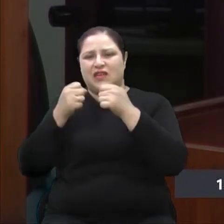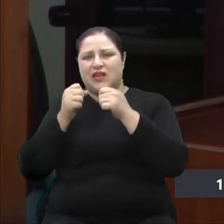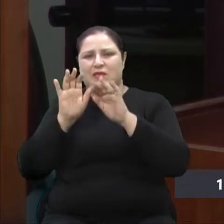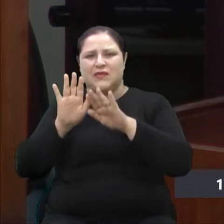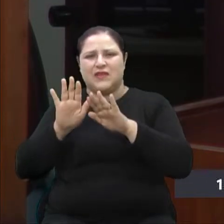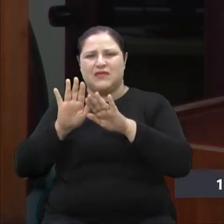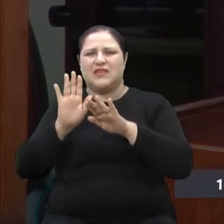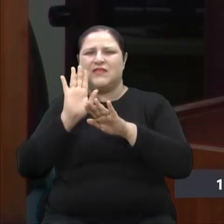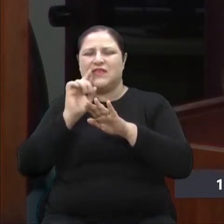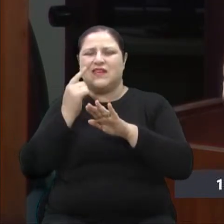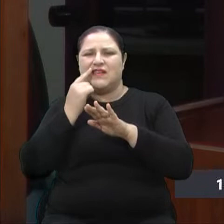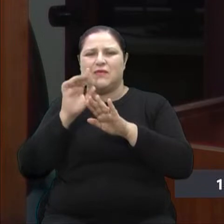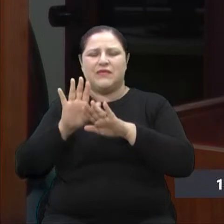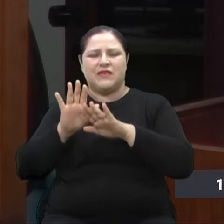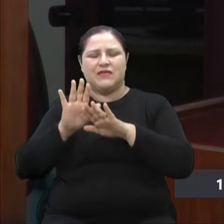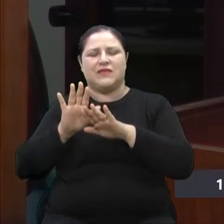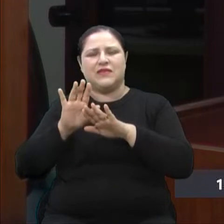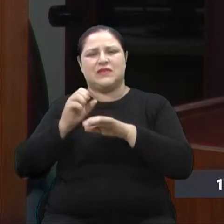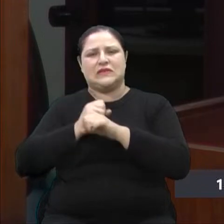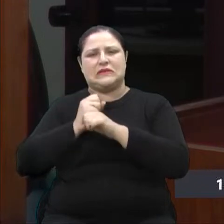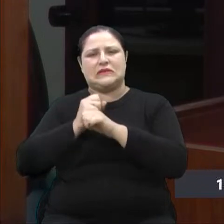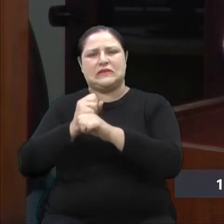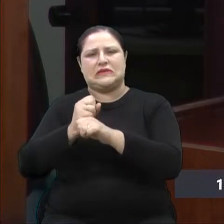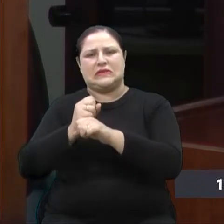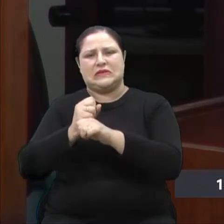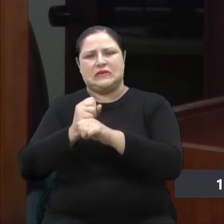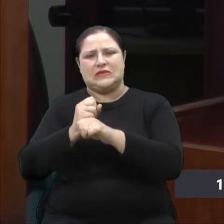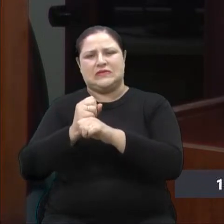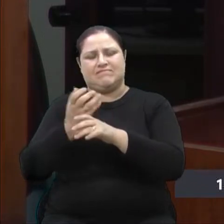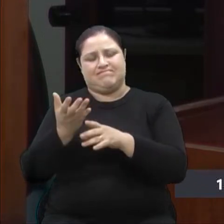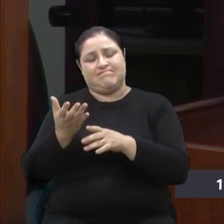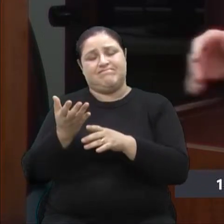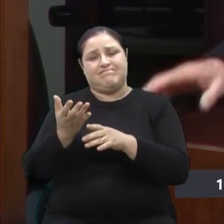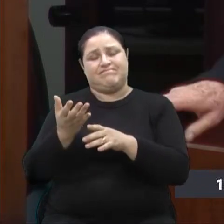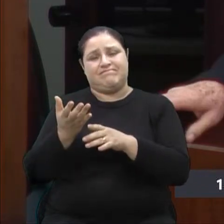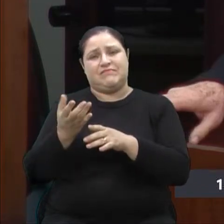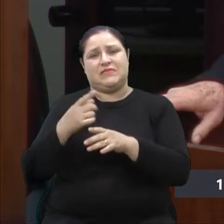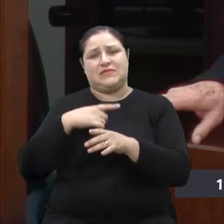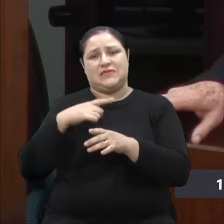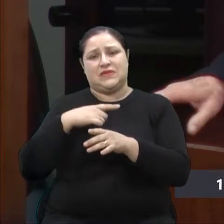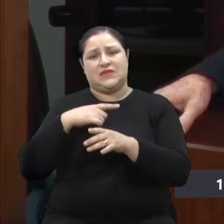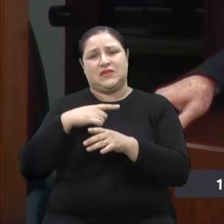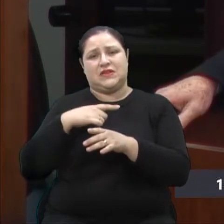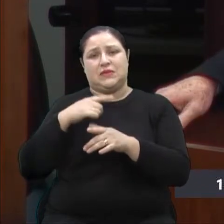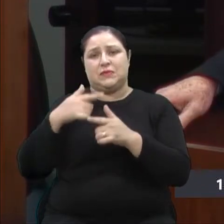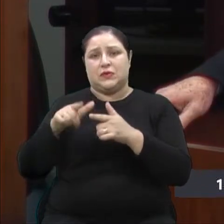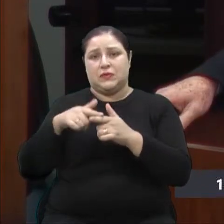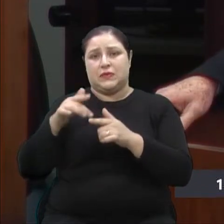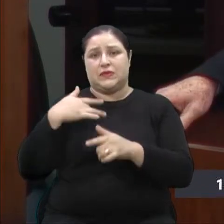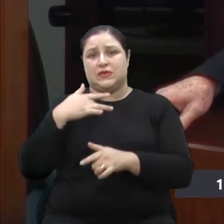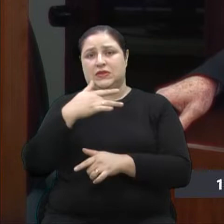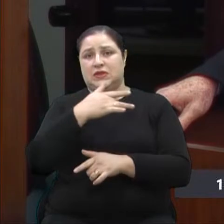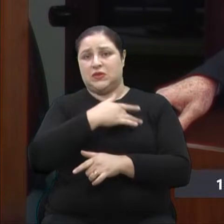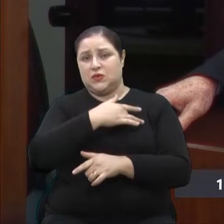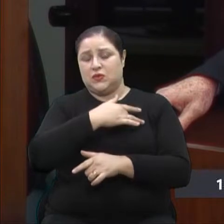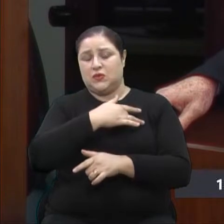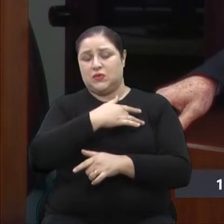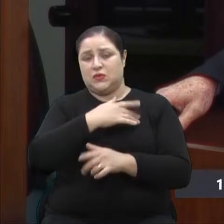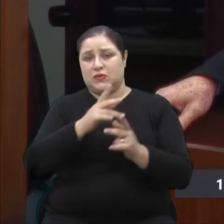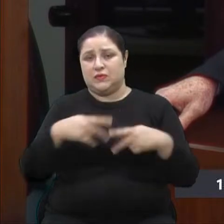Então, é um problema de saúde pública e deve ser assim encarado.